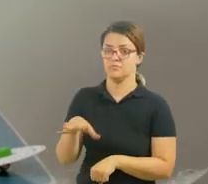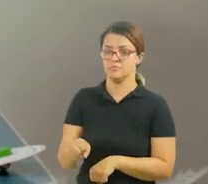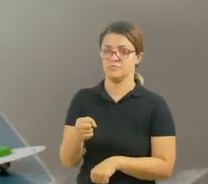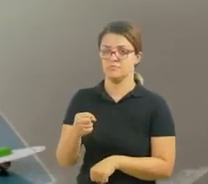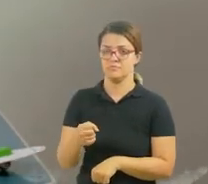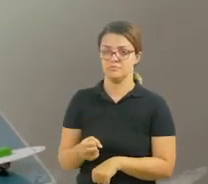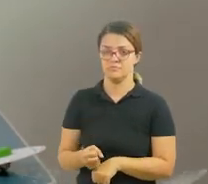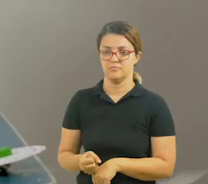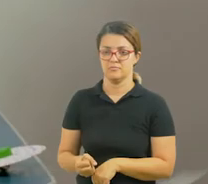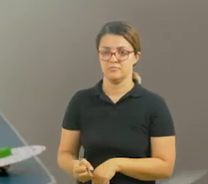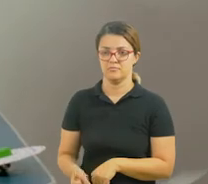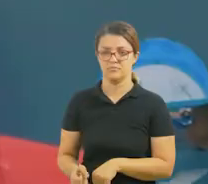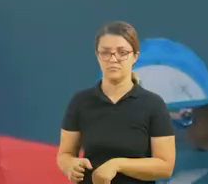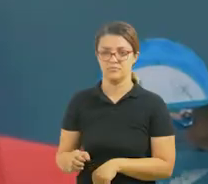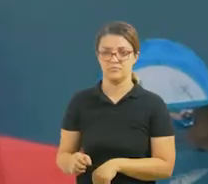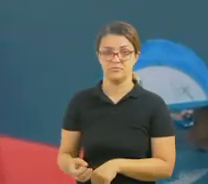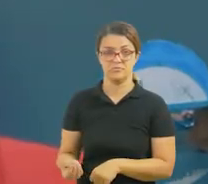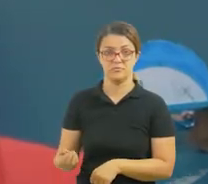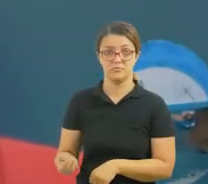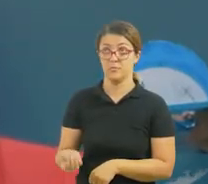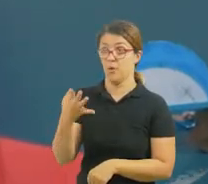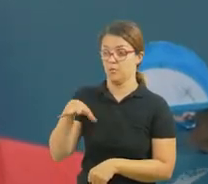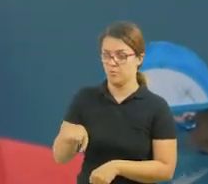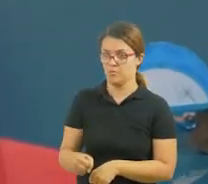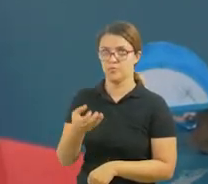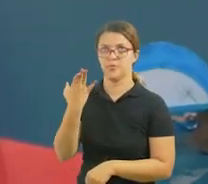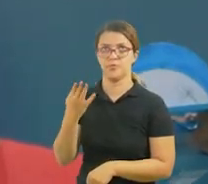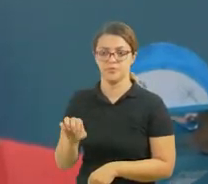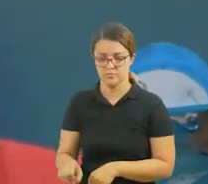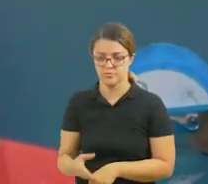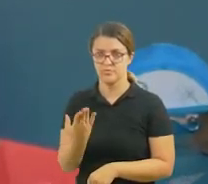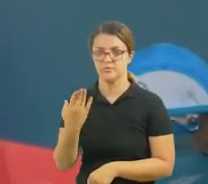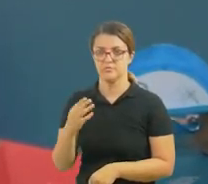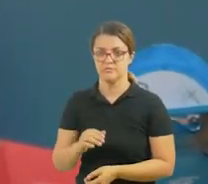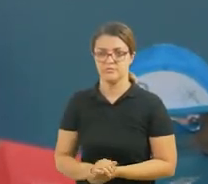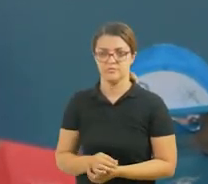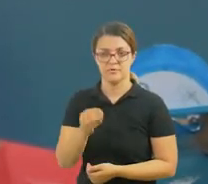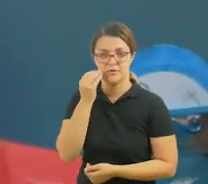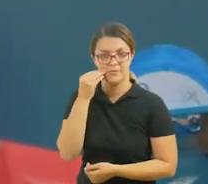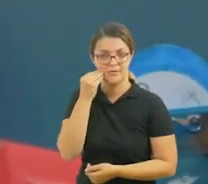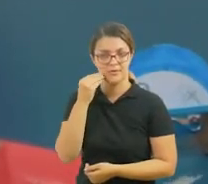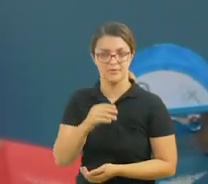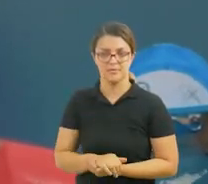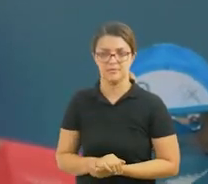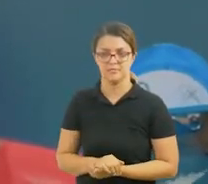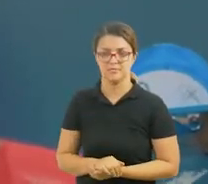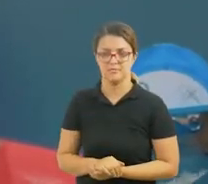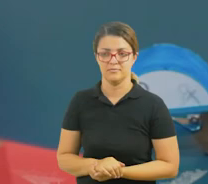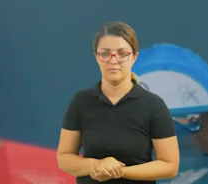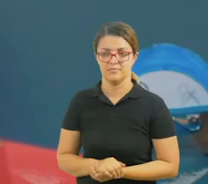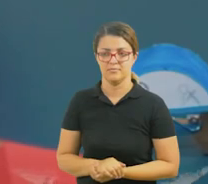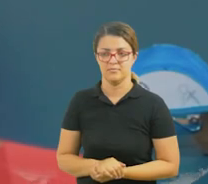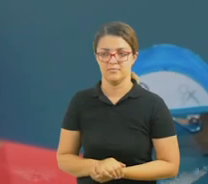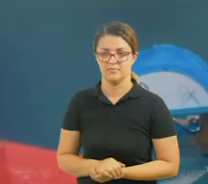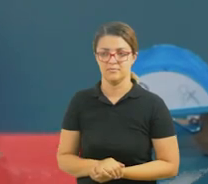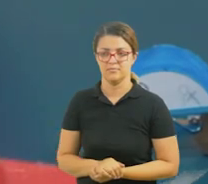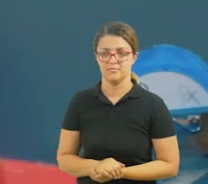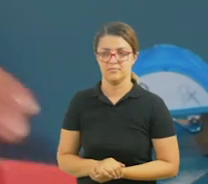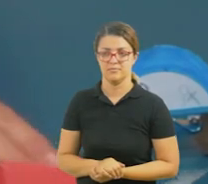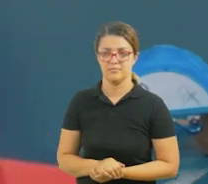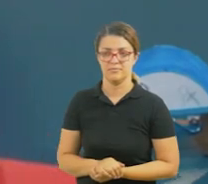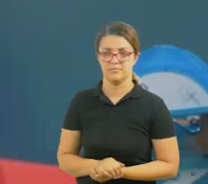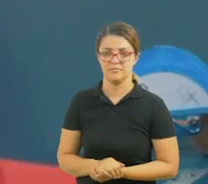os saquinhos dentro, tá? Vamos lá. E